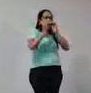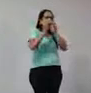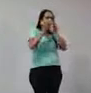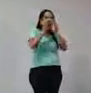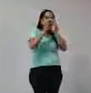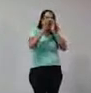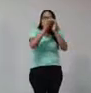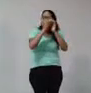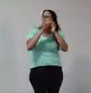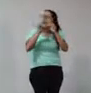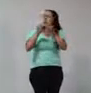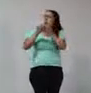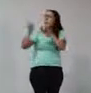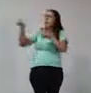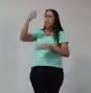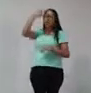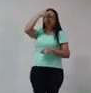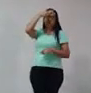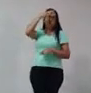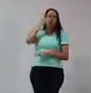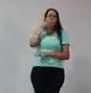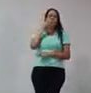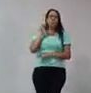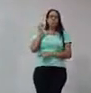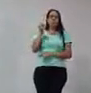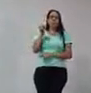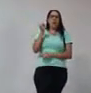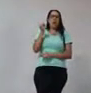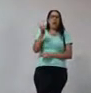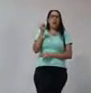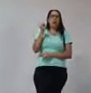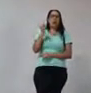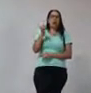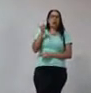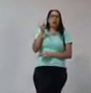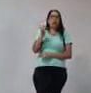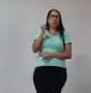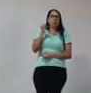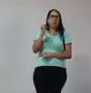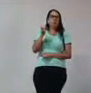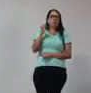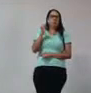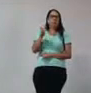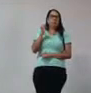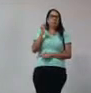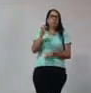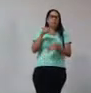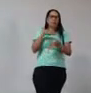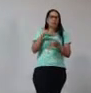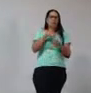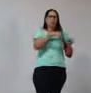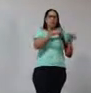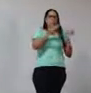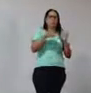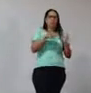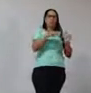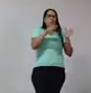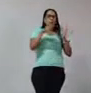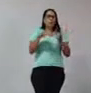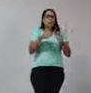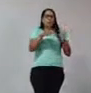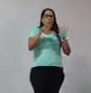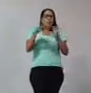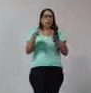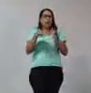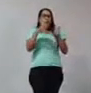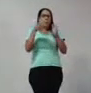narradora. Tem uma narradora que vai dizendo algumas situações, aí depois entram as